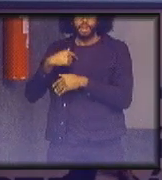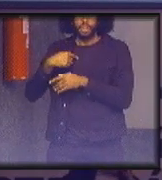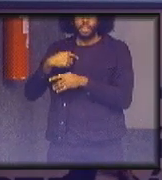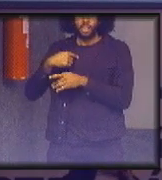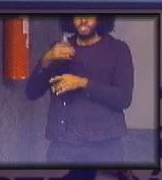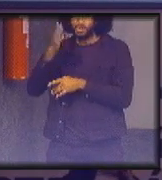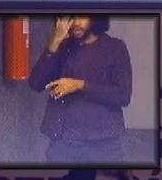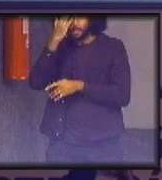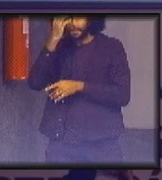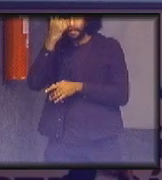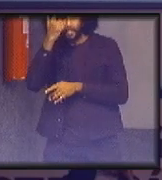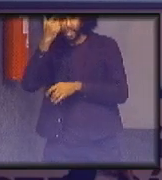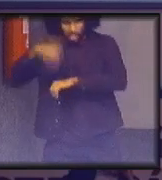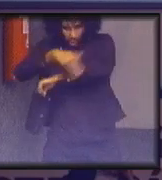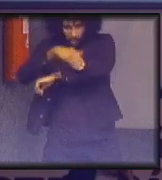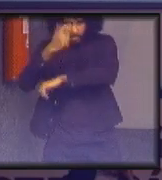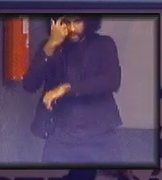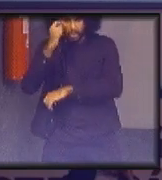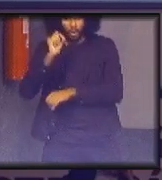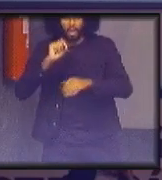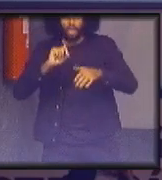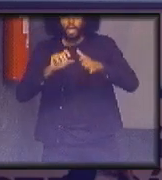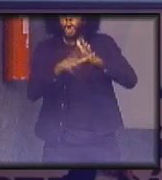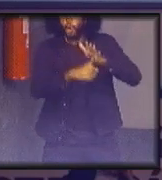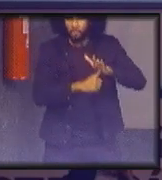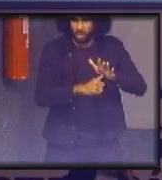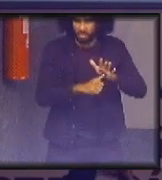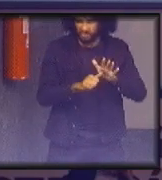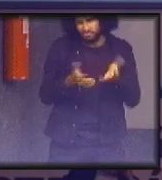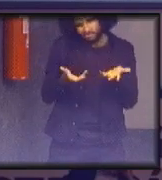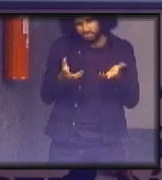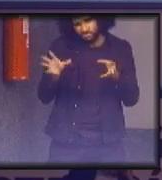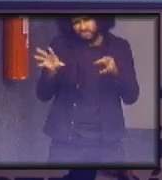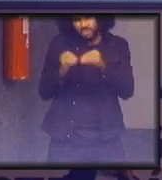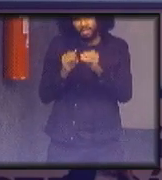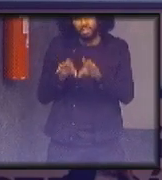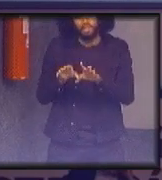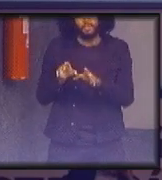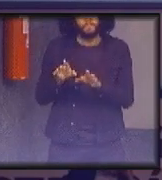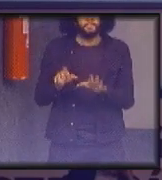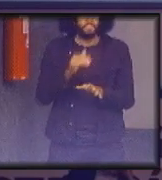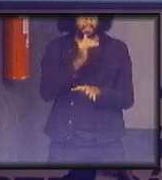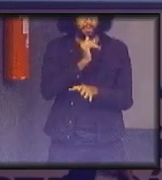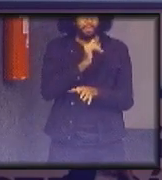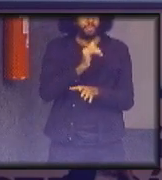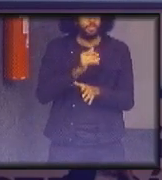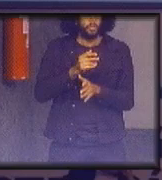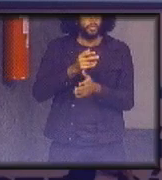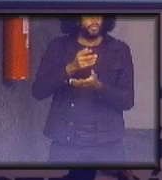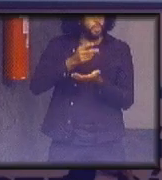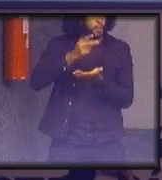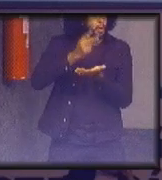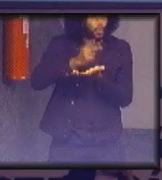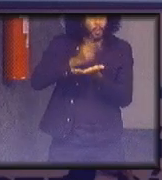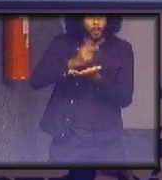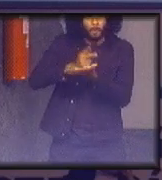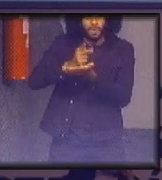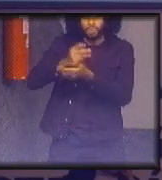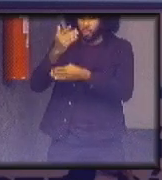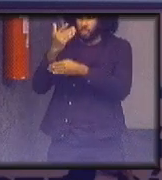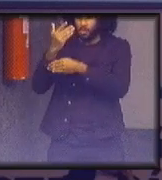roubado né resumindo é ou não é é você podia pegar o mesmo o mesmo táxi